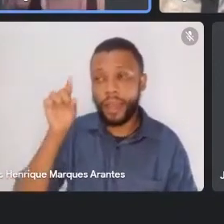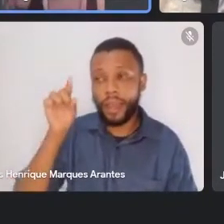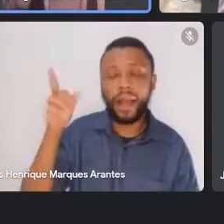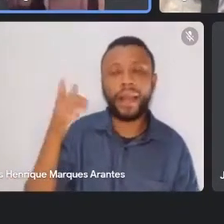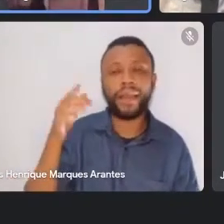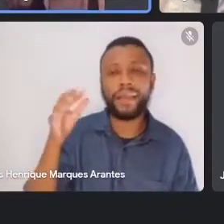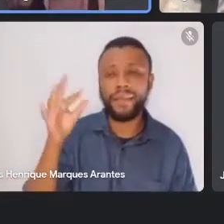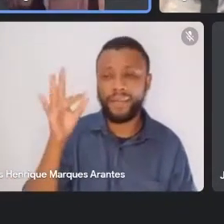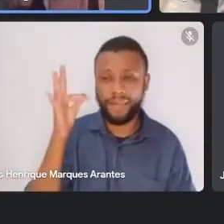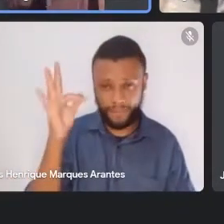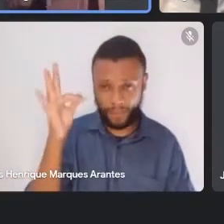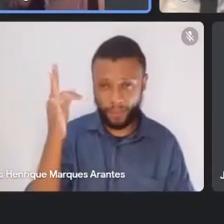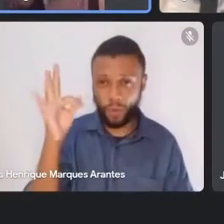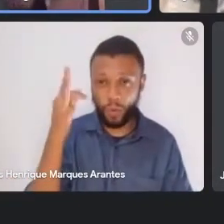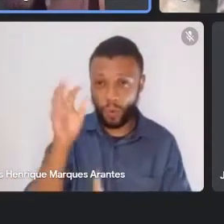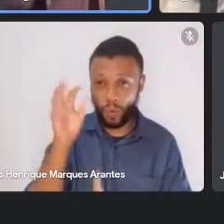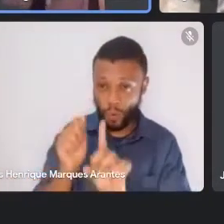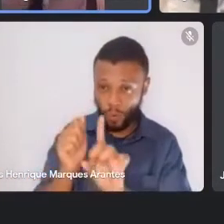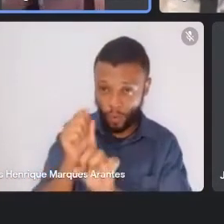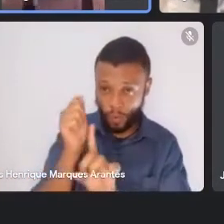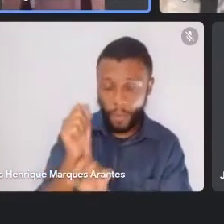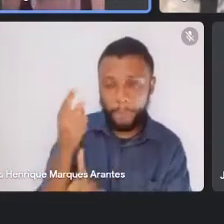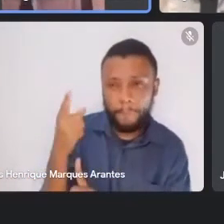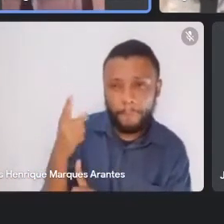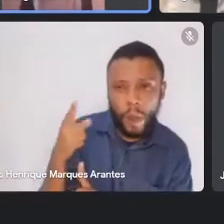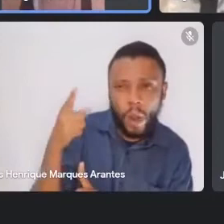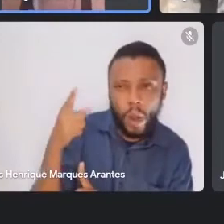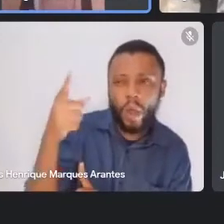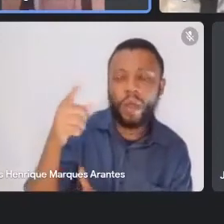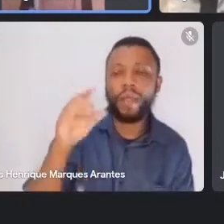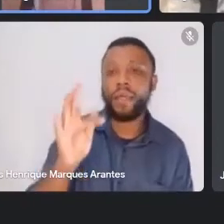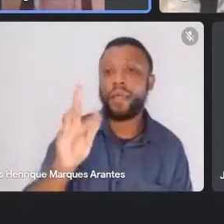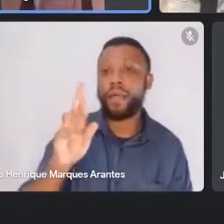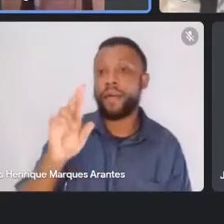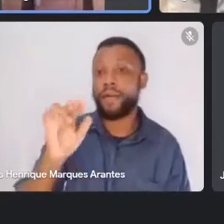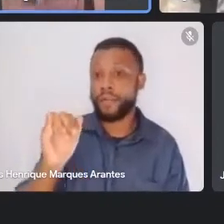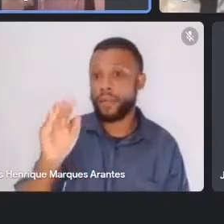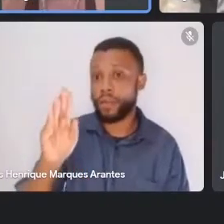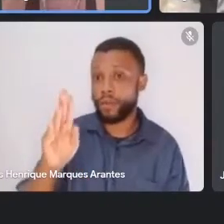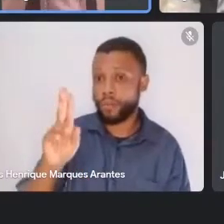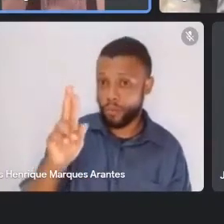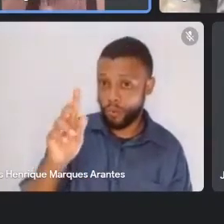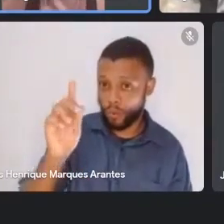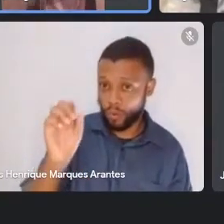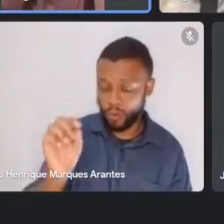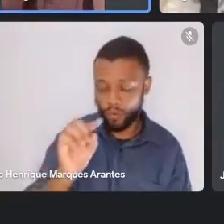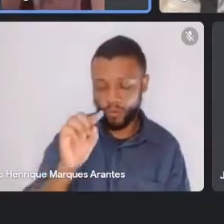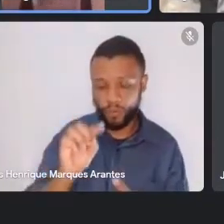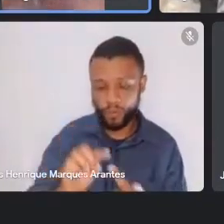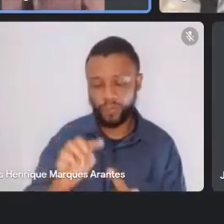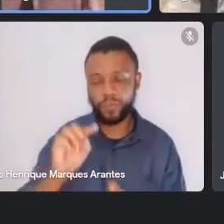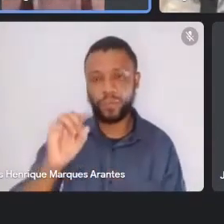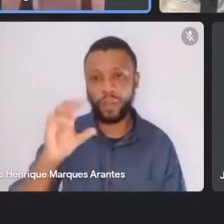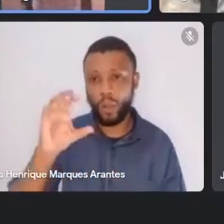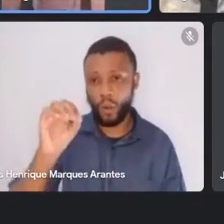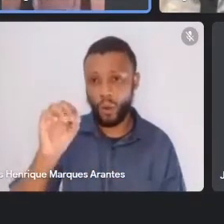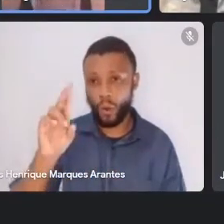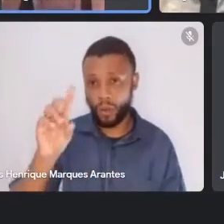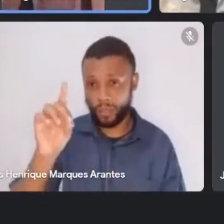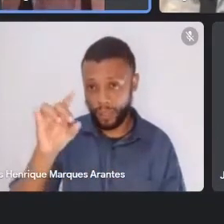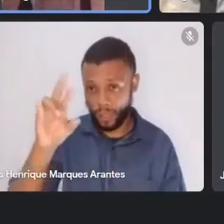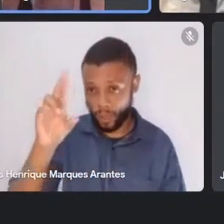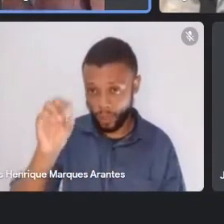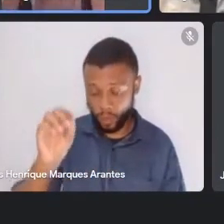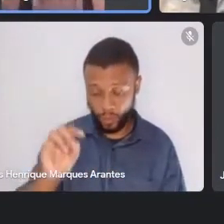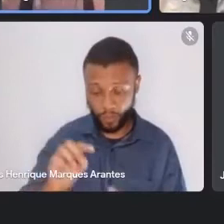dentro, Cordeiro, Cantagalo, eu comecei minha carreira ali, tinha vontade de morar fora do Rio, morar na serra,